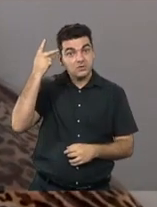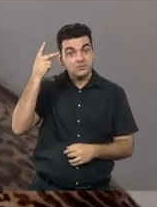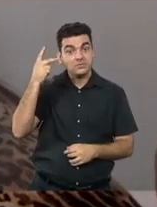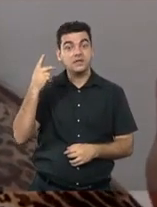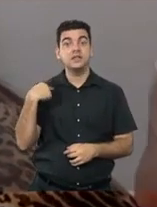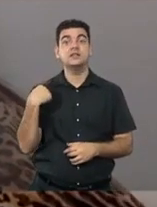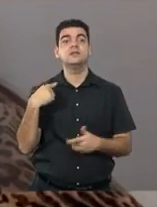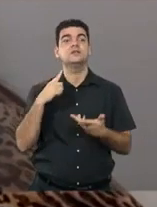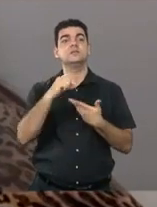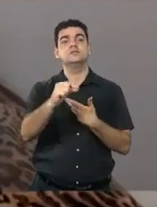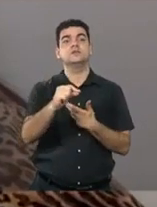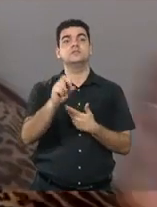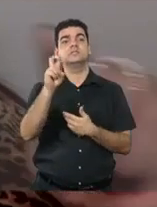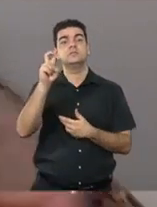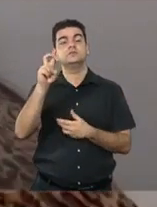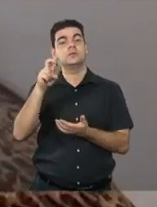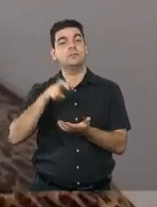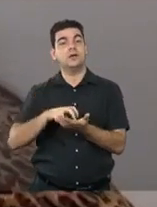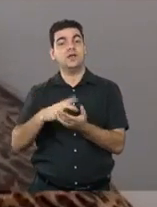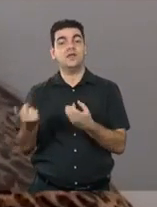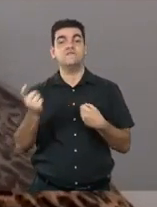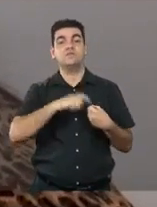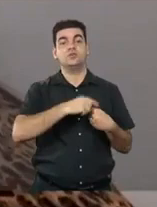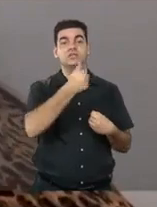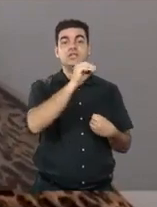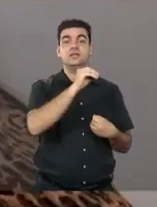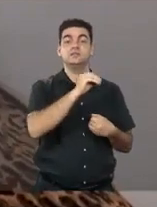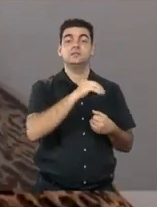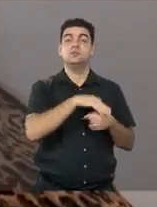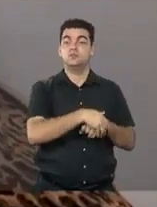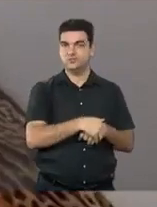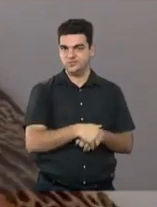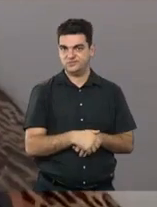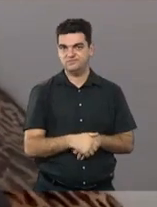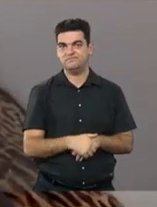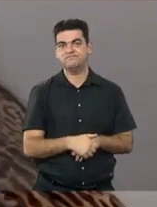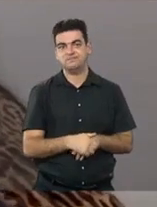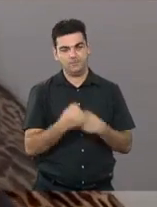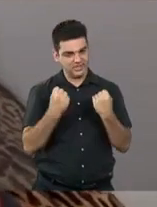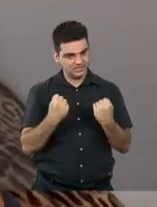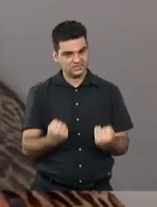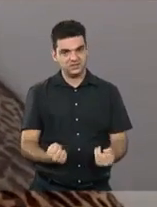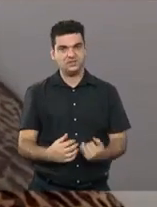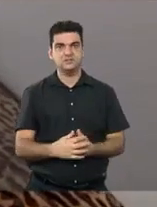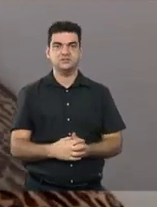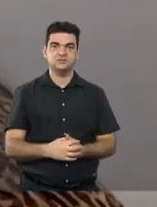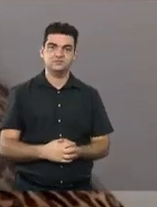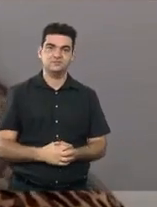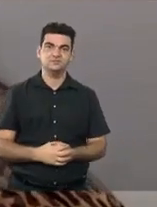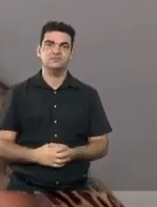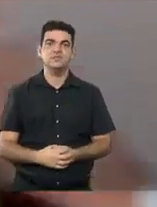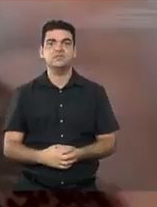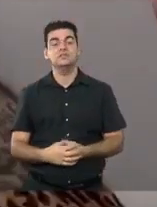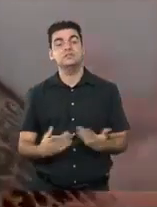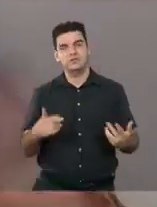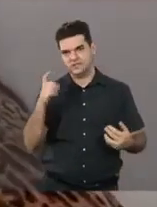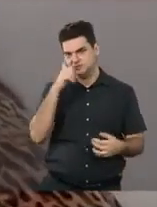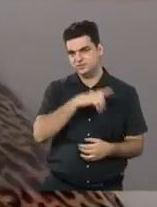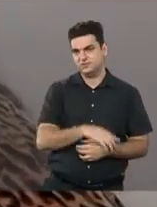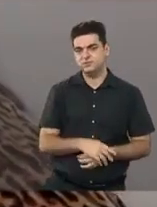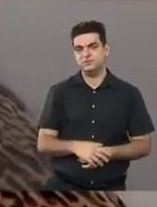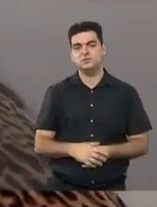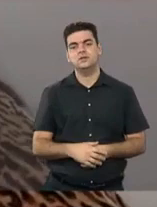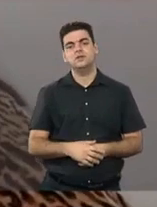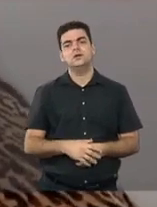horas da manhã e volta às 10 da noite e ainda tem um trabalho noturno. Então, a Magazine Luiza sempre foi muito atenta a isso. Errando,